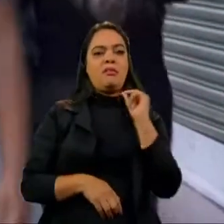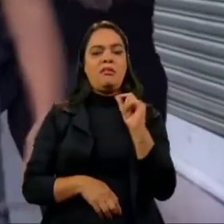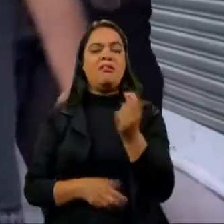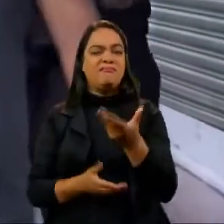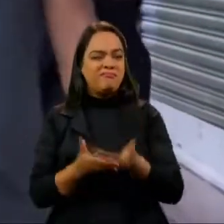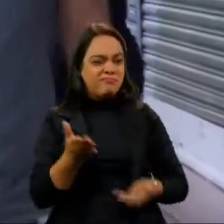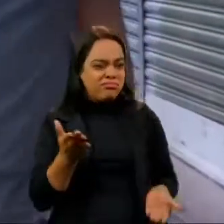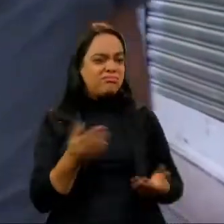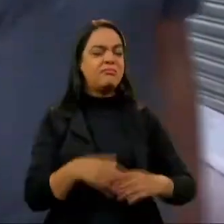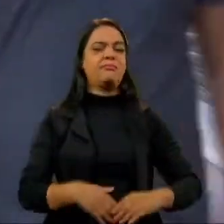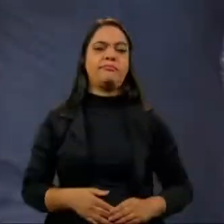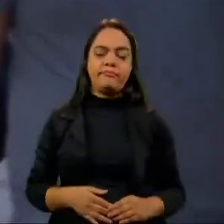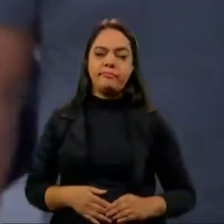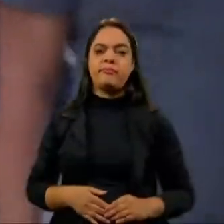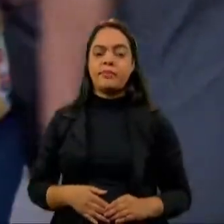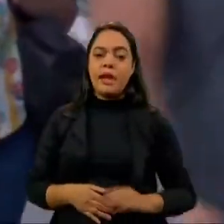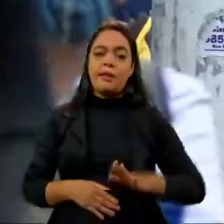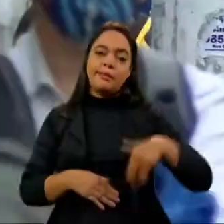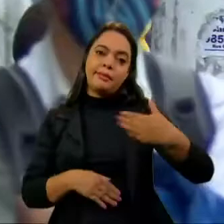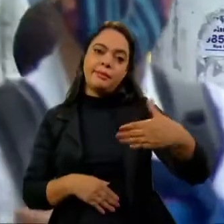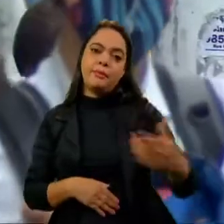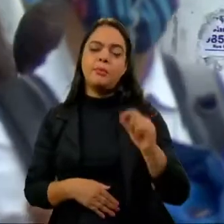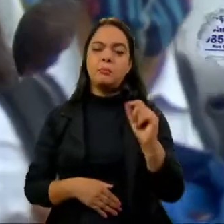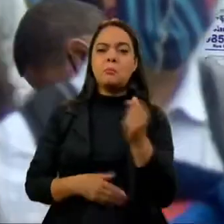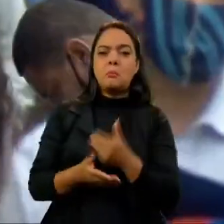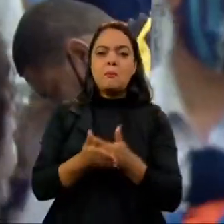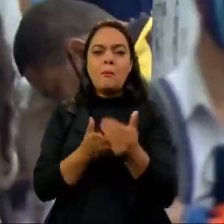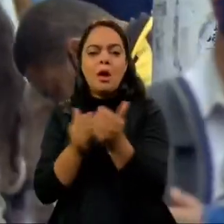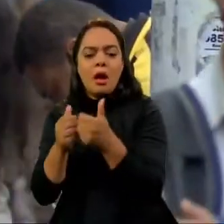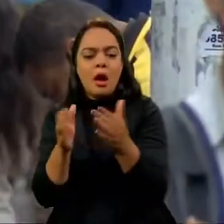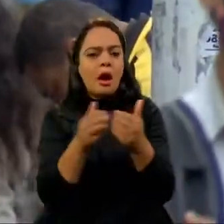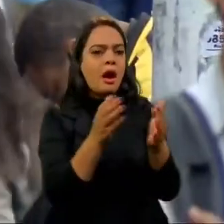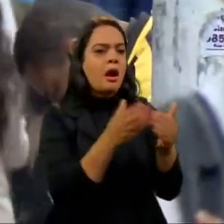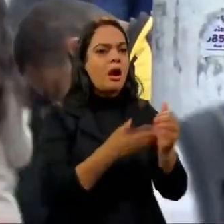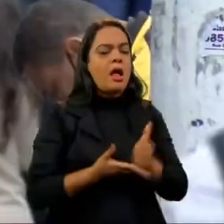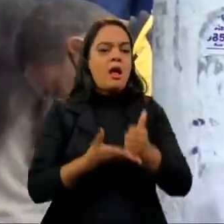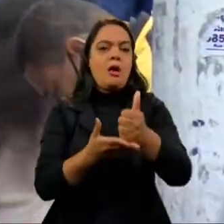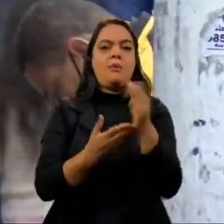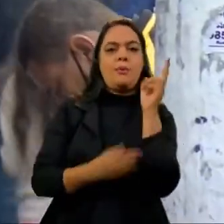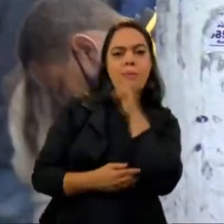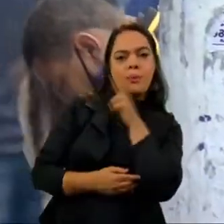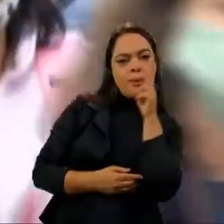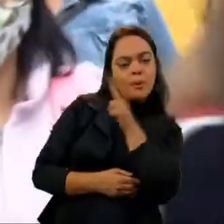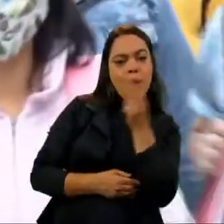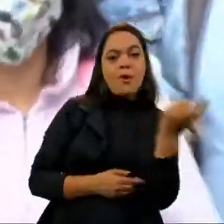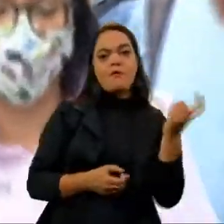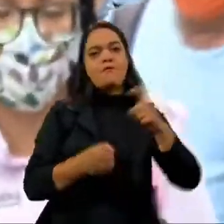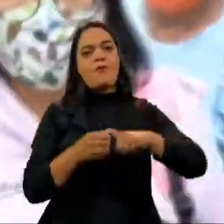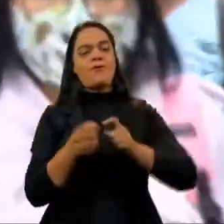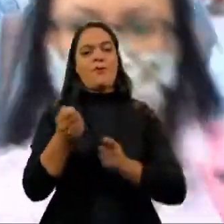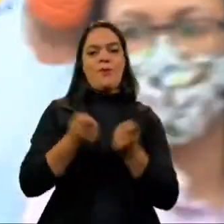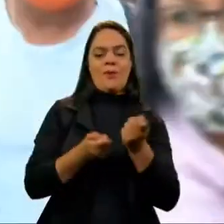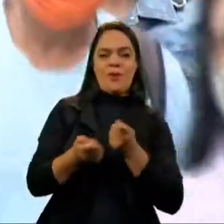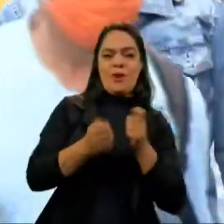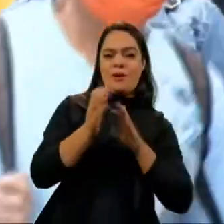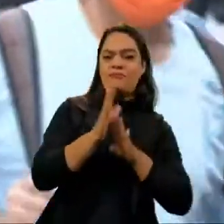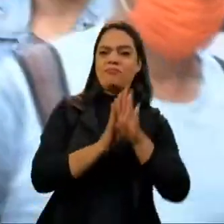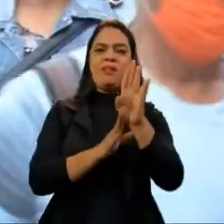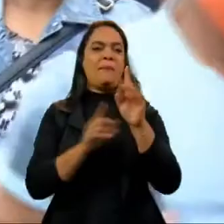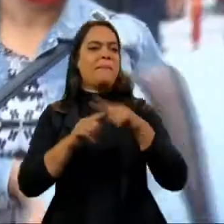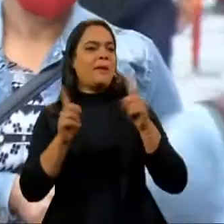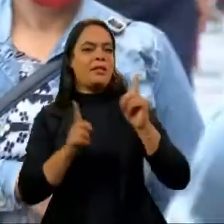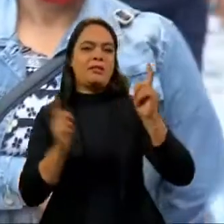Dali em diante, as medidas de flexibilização e o auxílio emergencial contribuíram para uma retomada, que foi insuficiente para